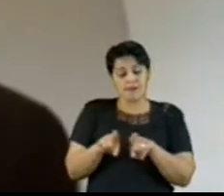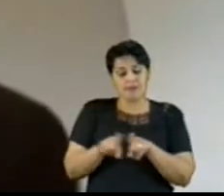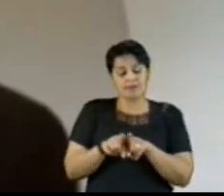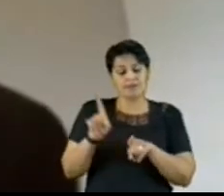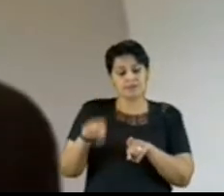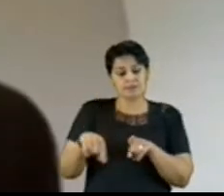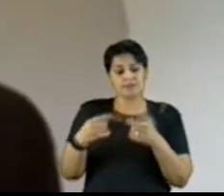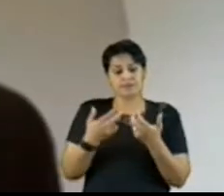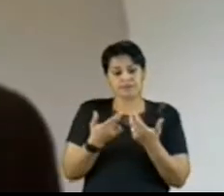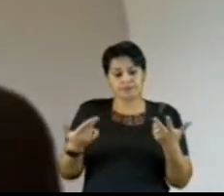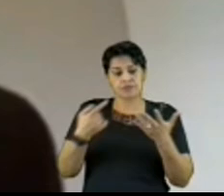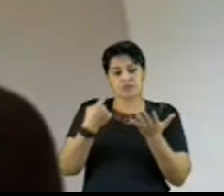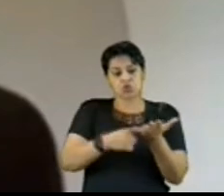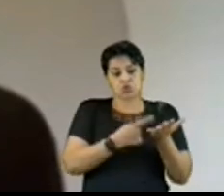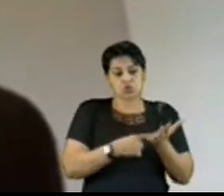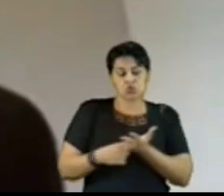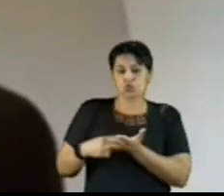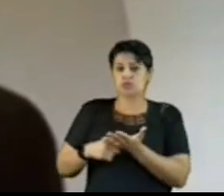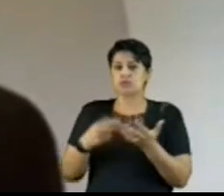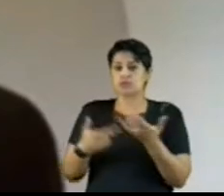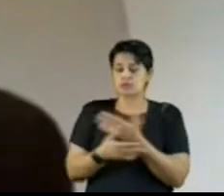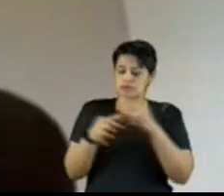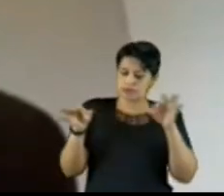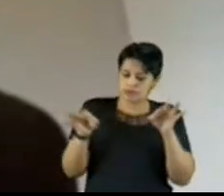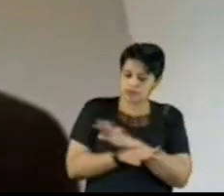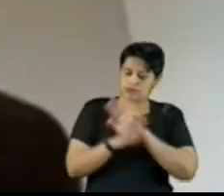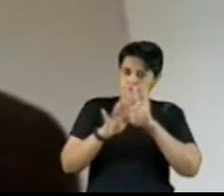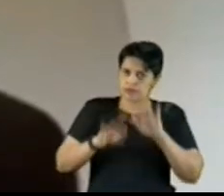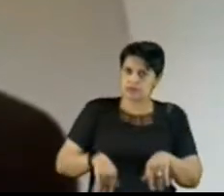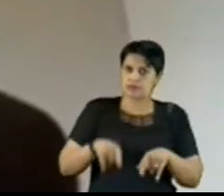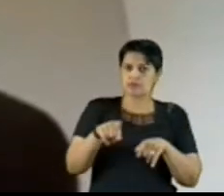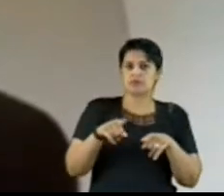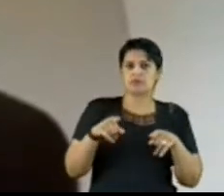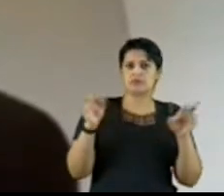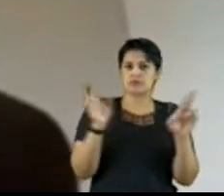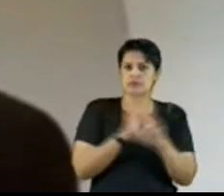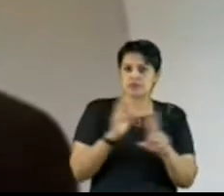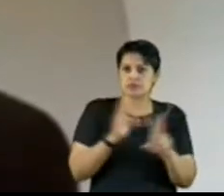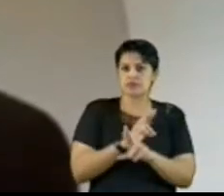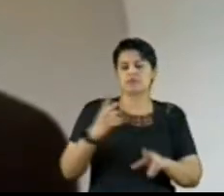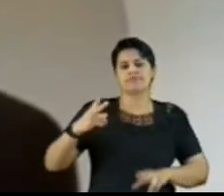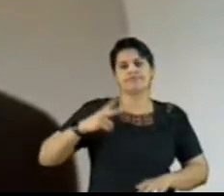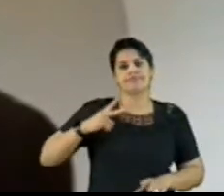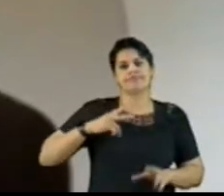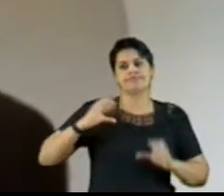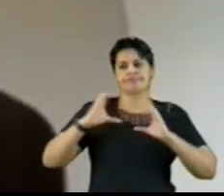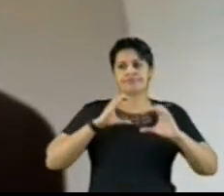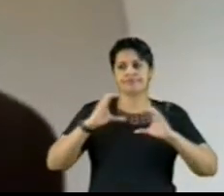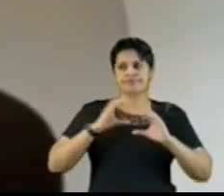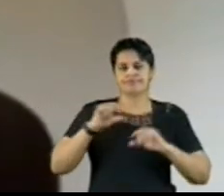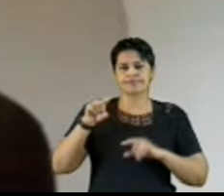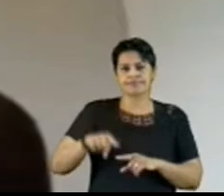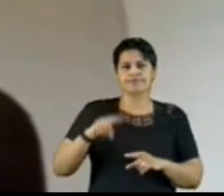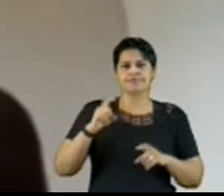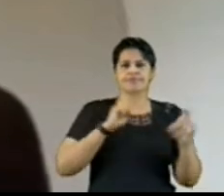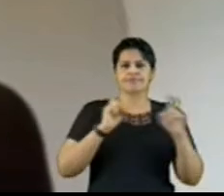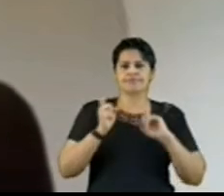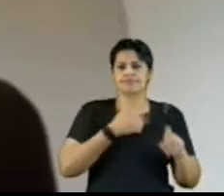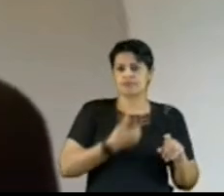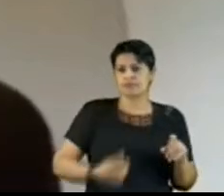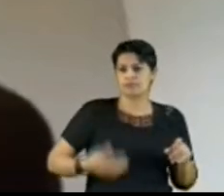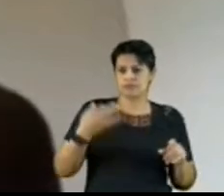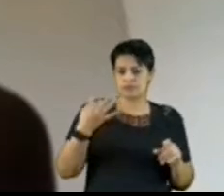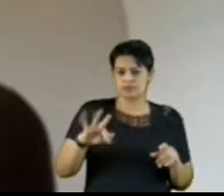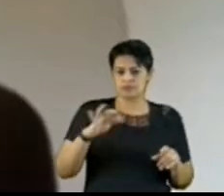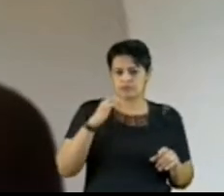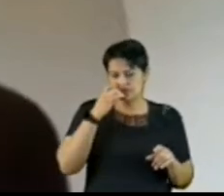compromissos relacionados à construção da rede privativa de comunicação da Administração Pública Federal e das infovias